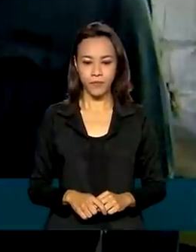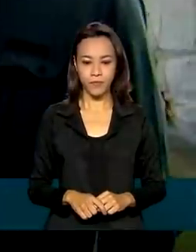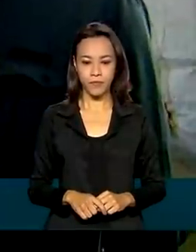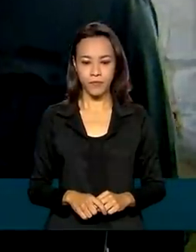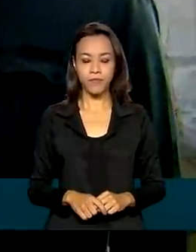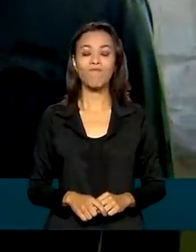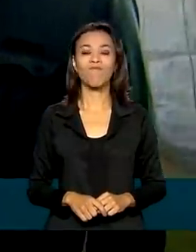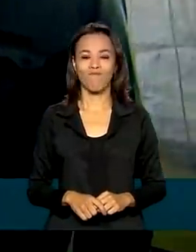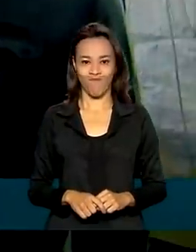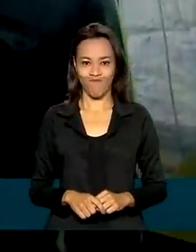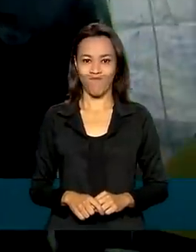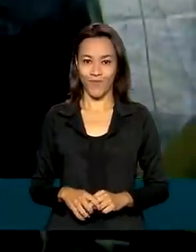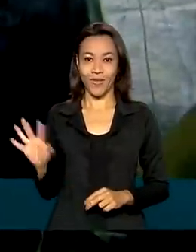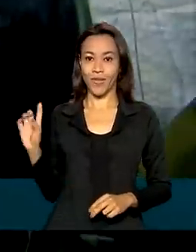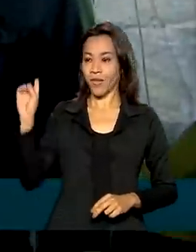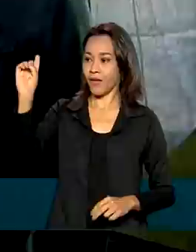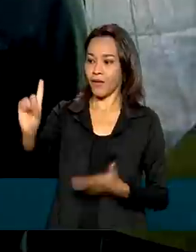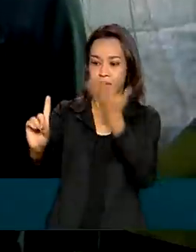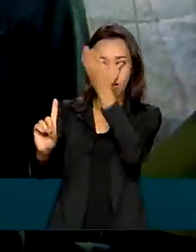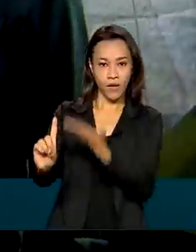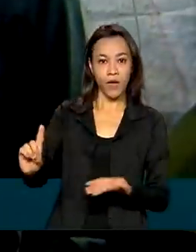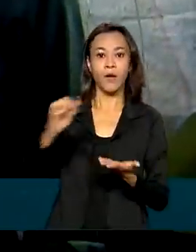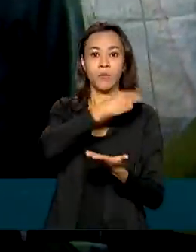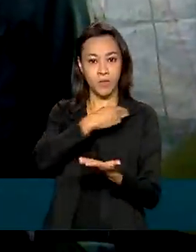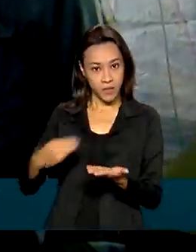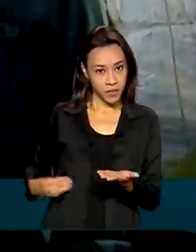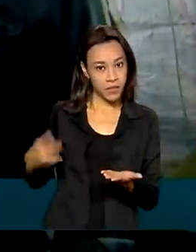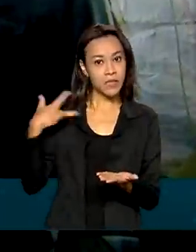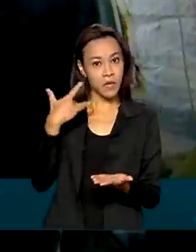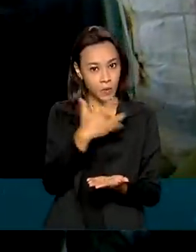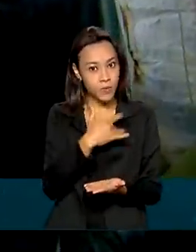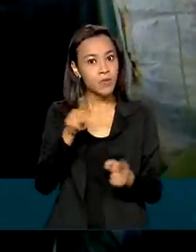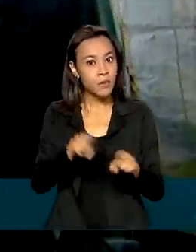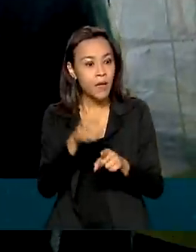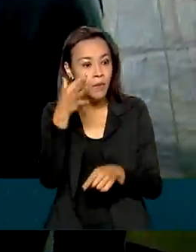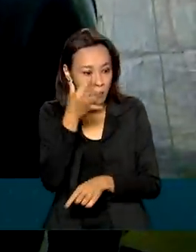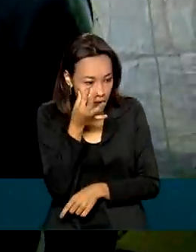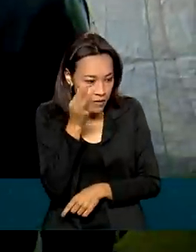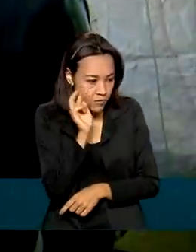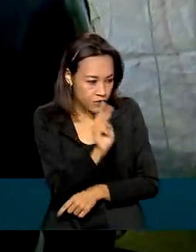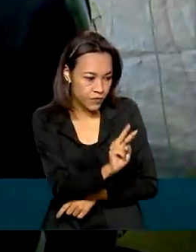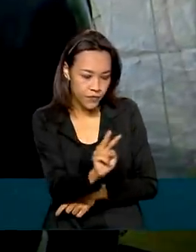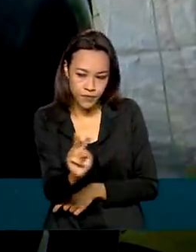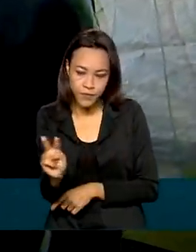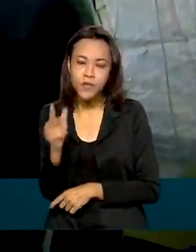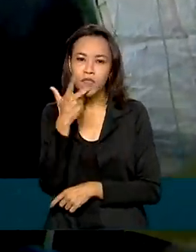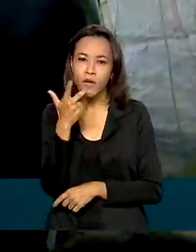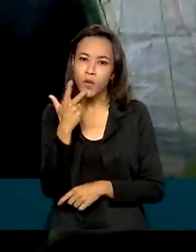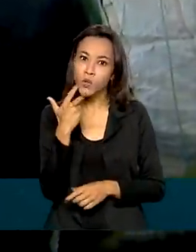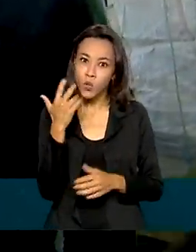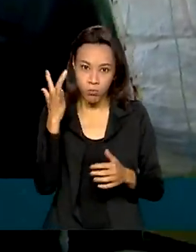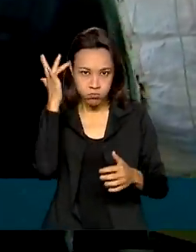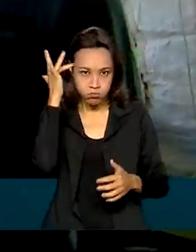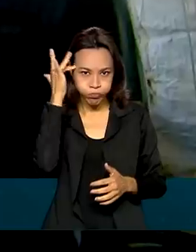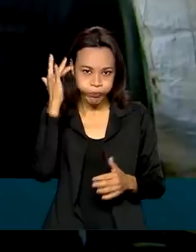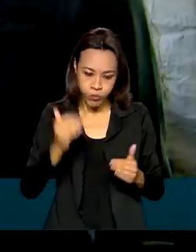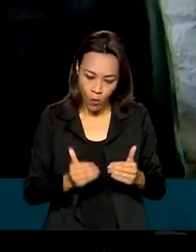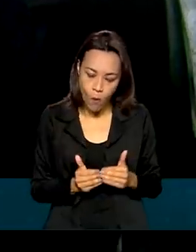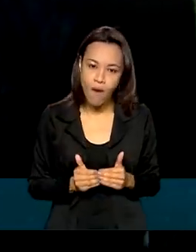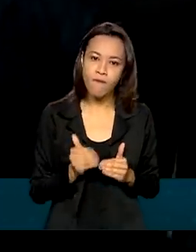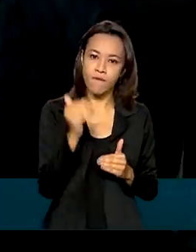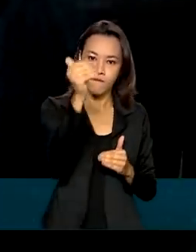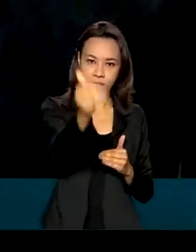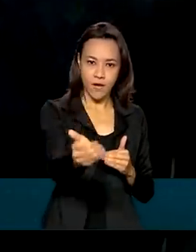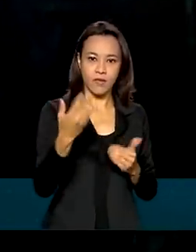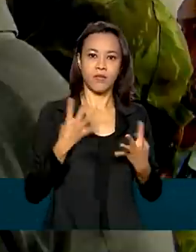O ministro da Saúde, Marcelo Queiroga, também estava presente e falou sobre o avanço da telemedicina no país, com a